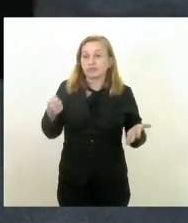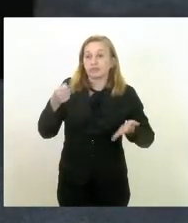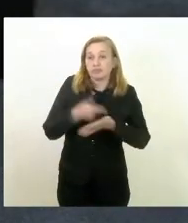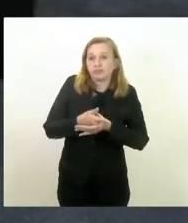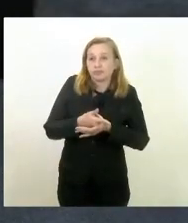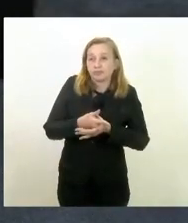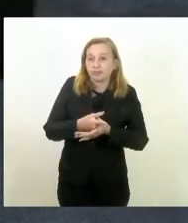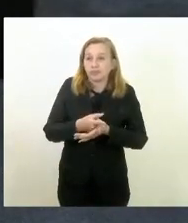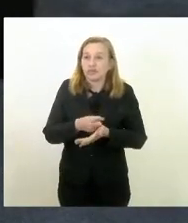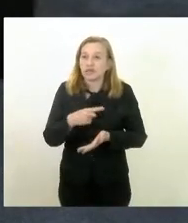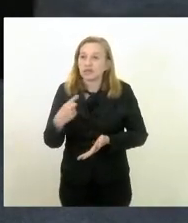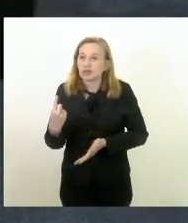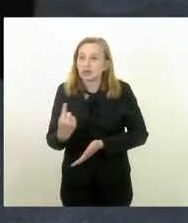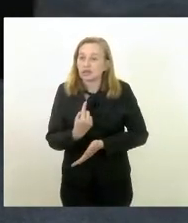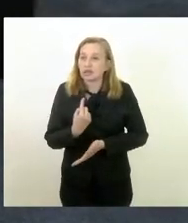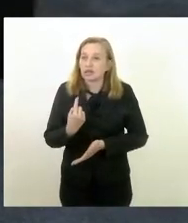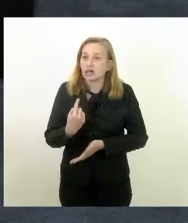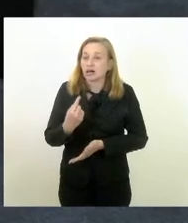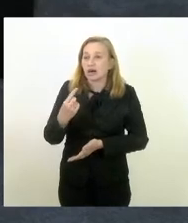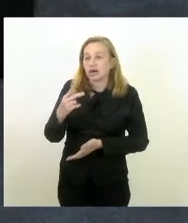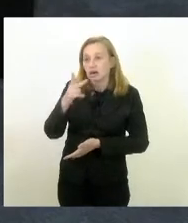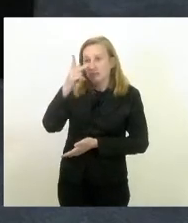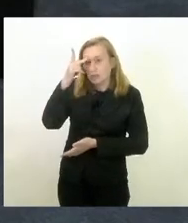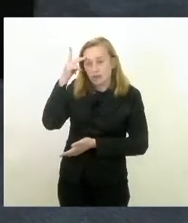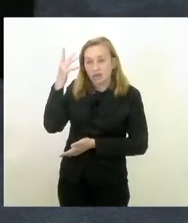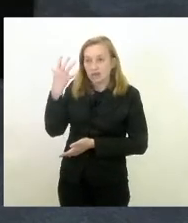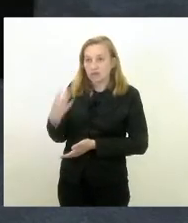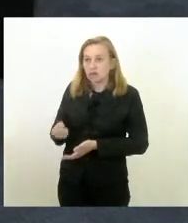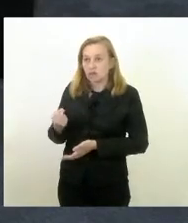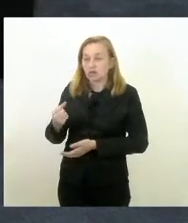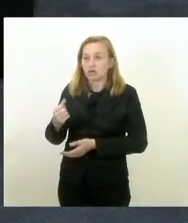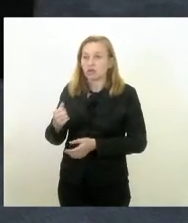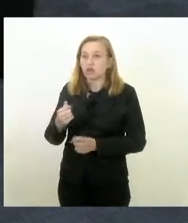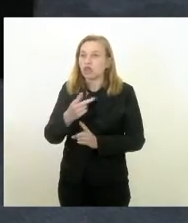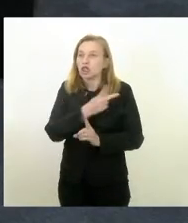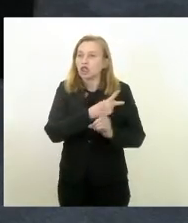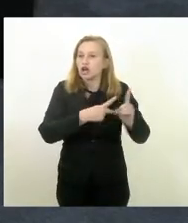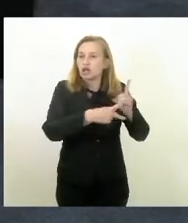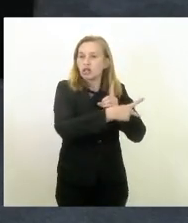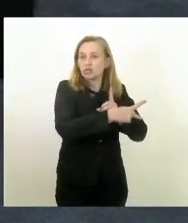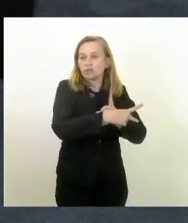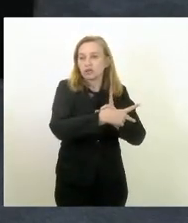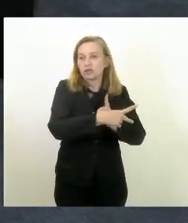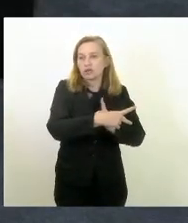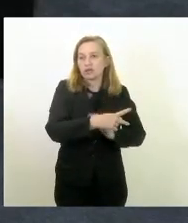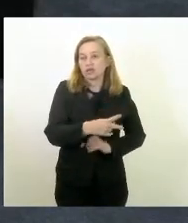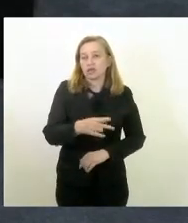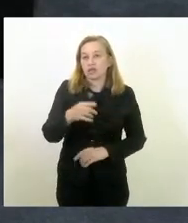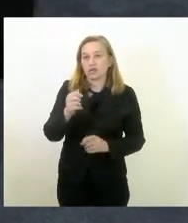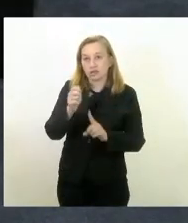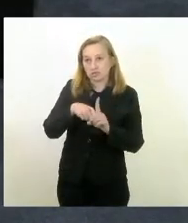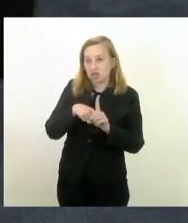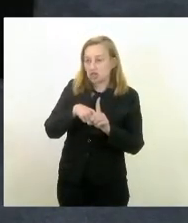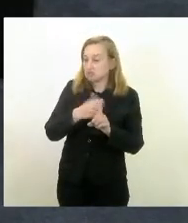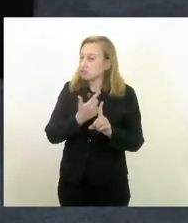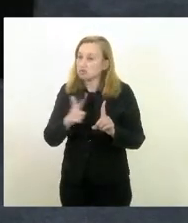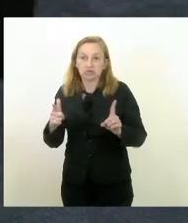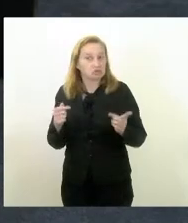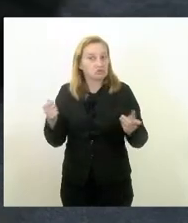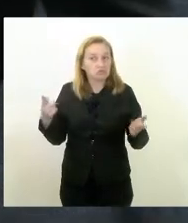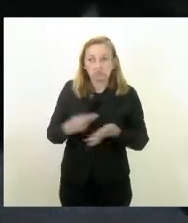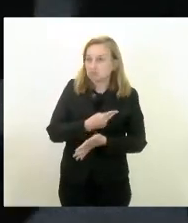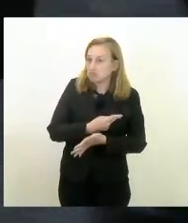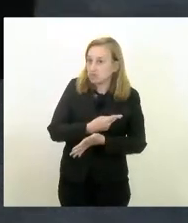nossas pensionistas do Rio Previdência deste mês ainda não tinham ocorrido